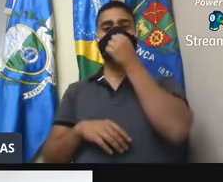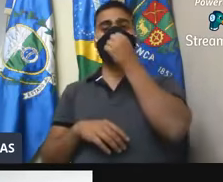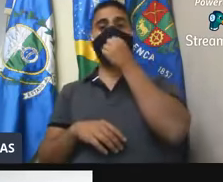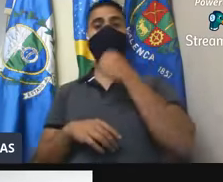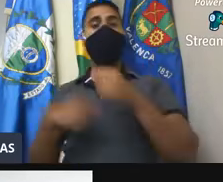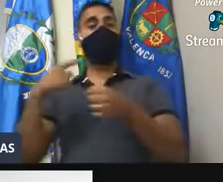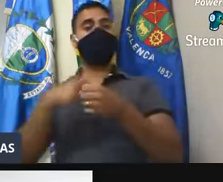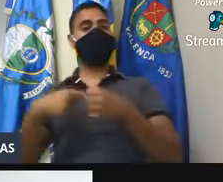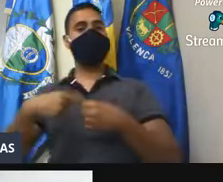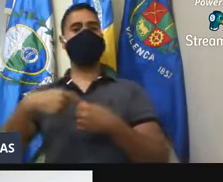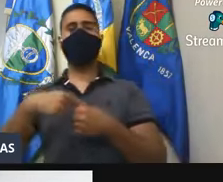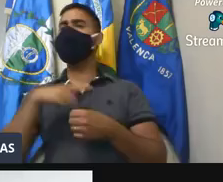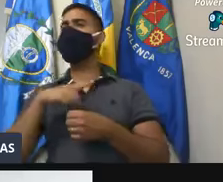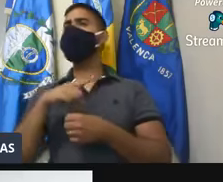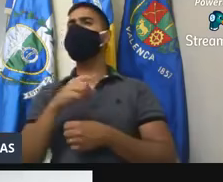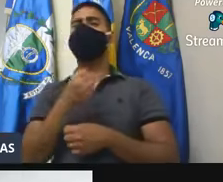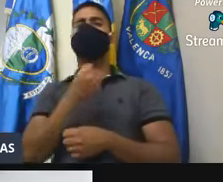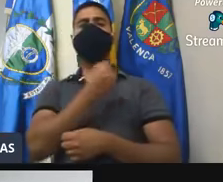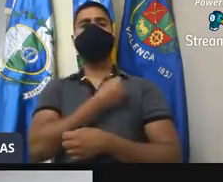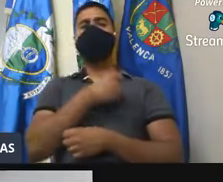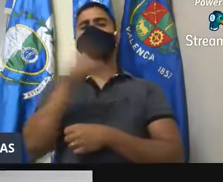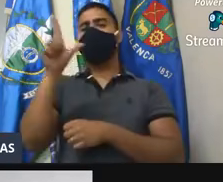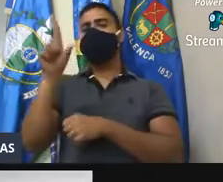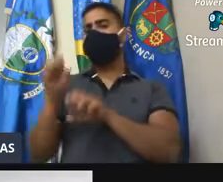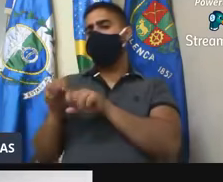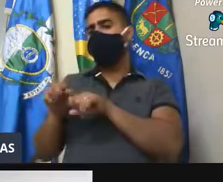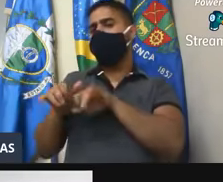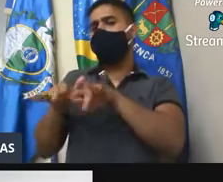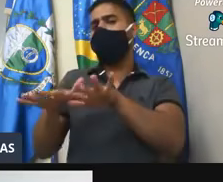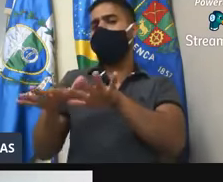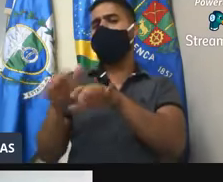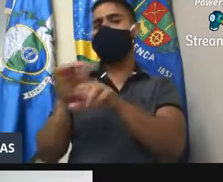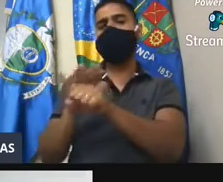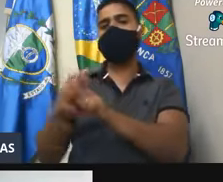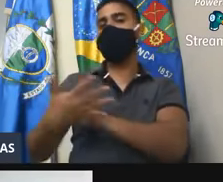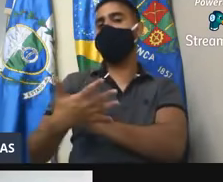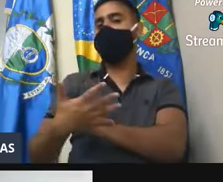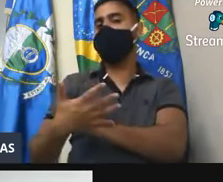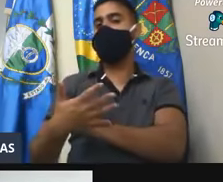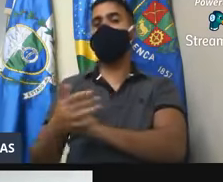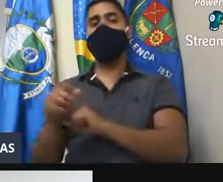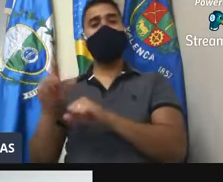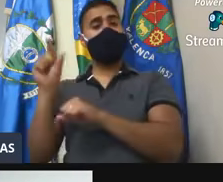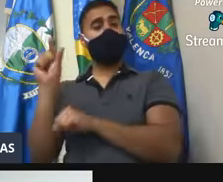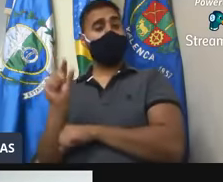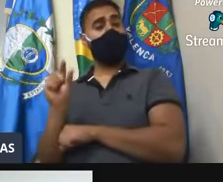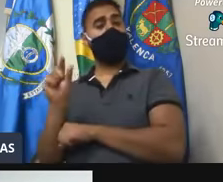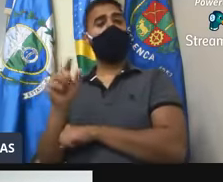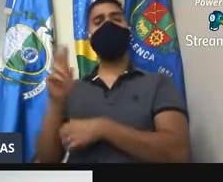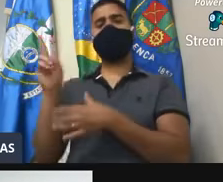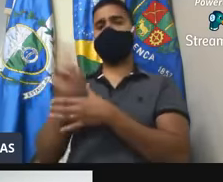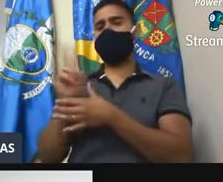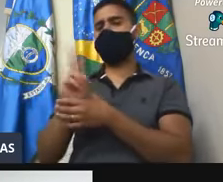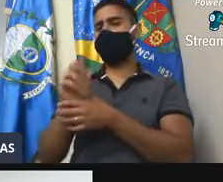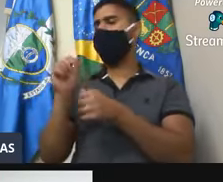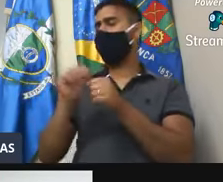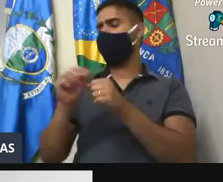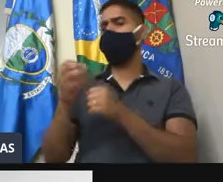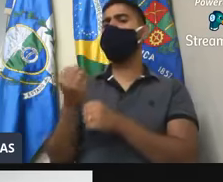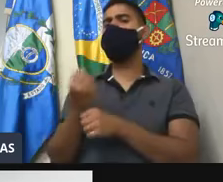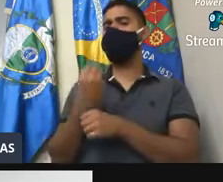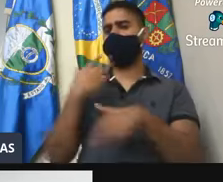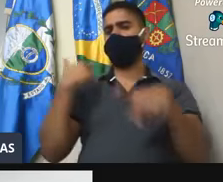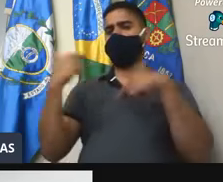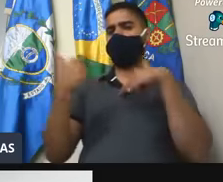cotada, com baixa transmissão do vírus, ou seja, graças a Deus. Então, Valença tem feito um bom trabalho. Nós aqui